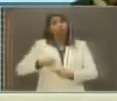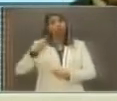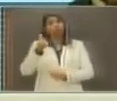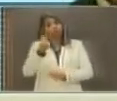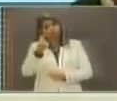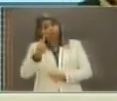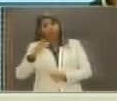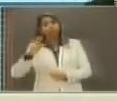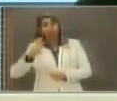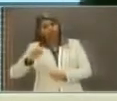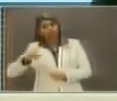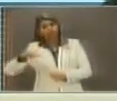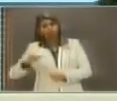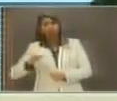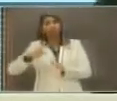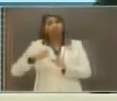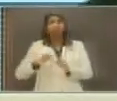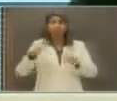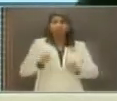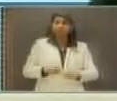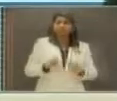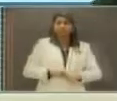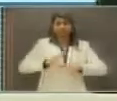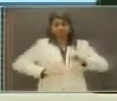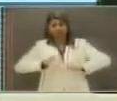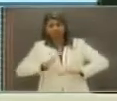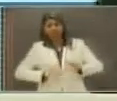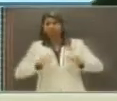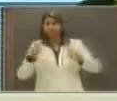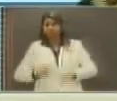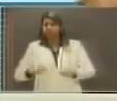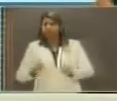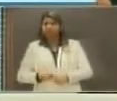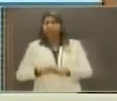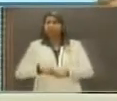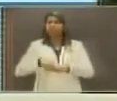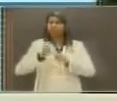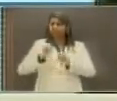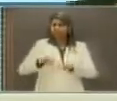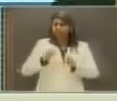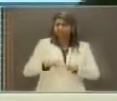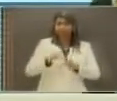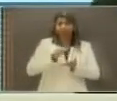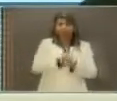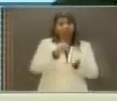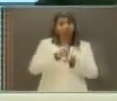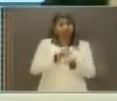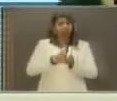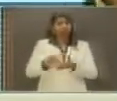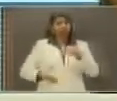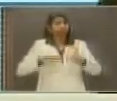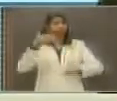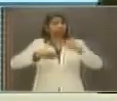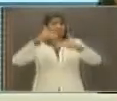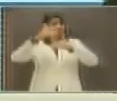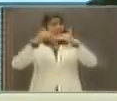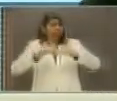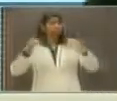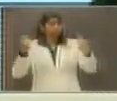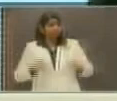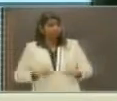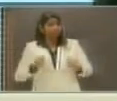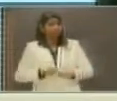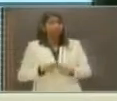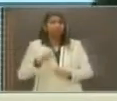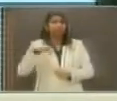saída. É preciso da formação profissional, da qualificação, investir em geração de renda. E nós pensamos que essa cooperativa de produção, a